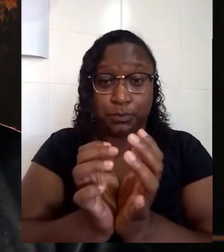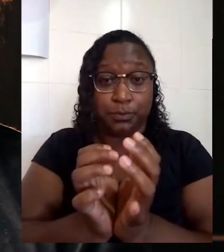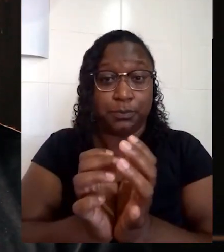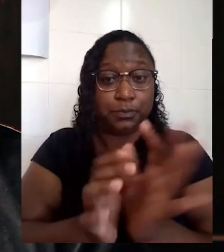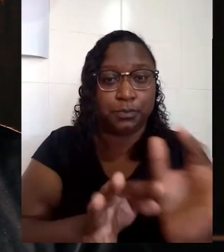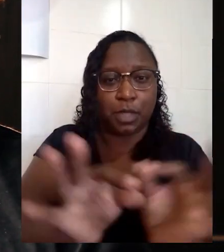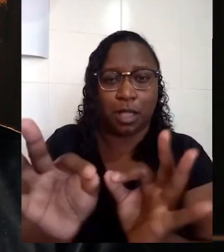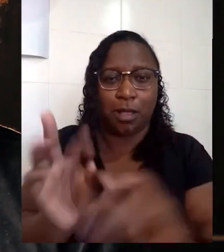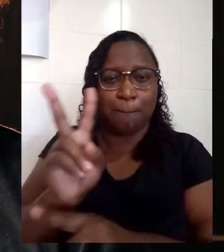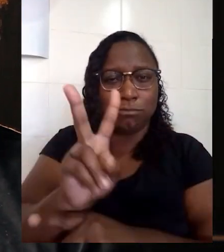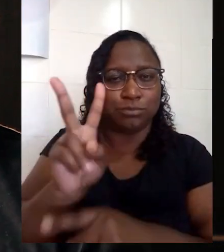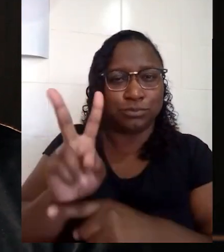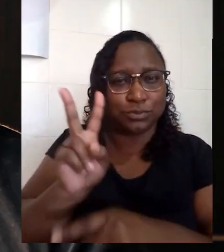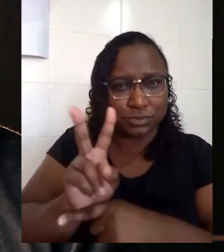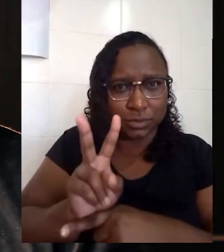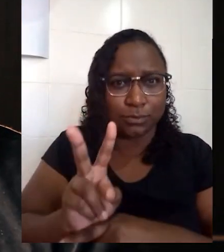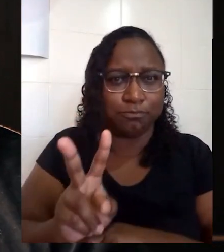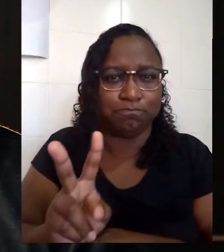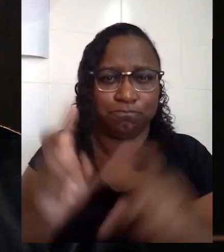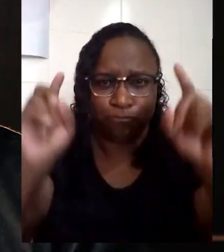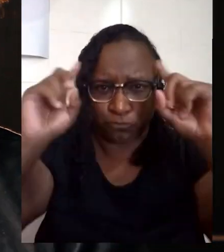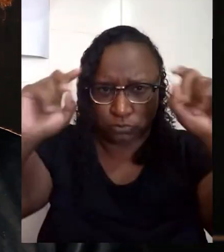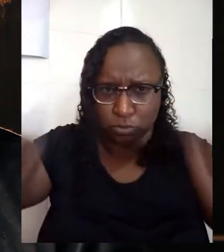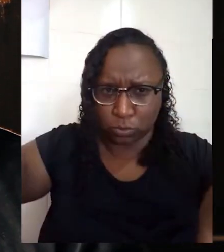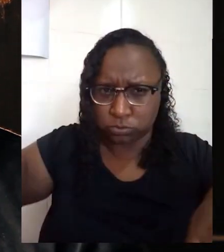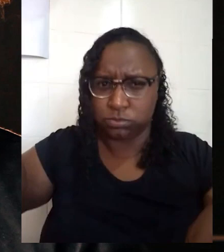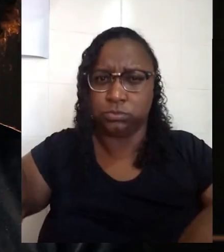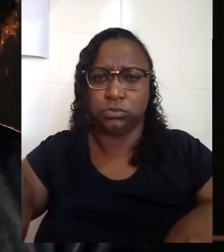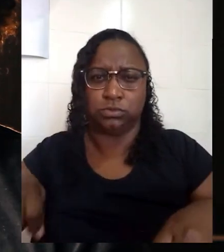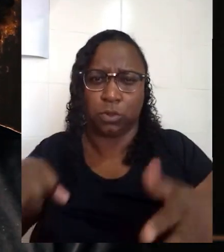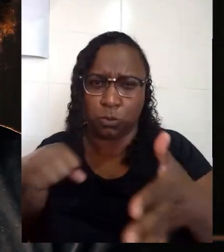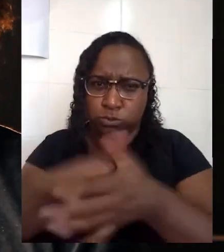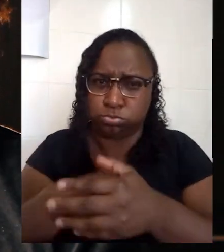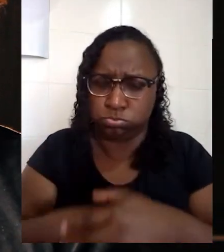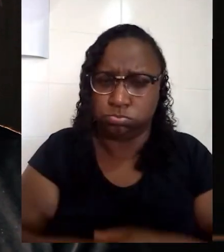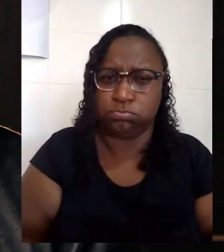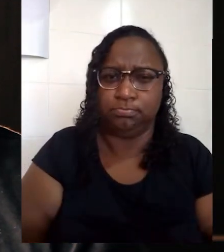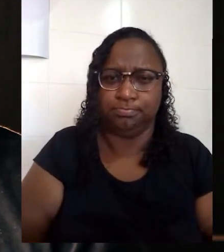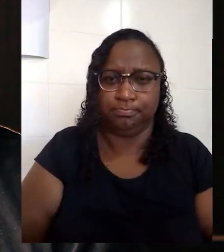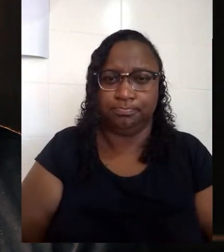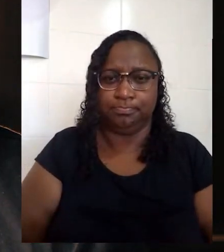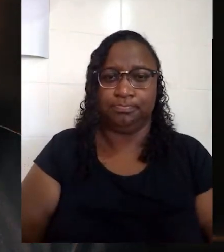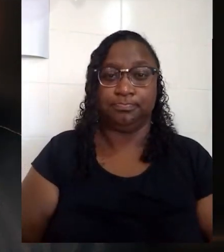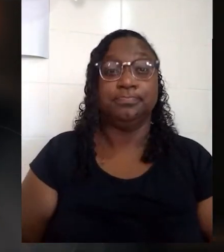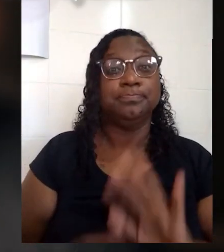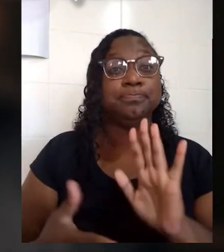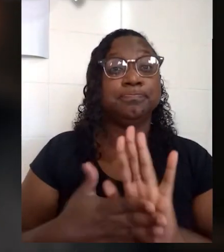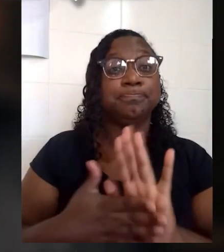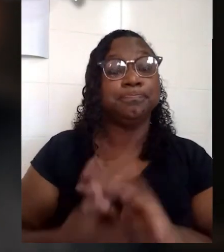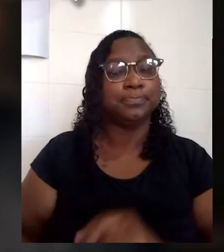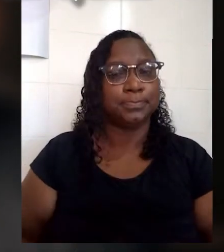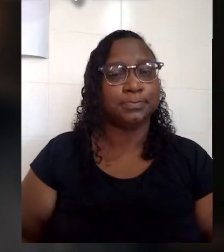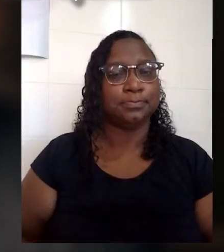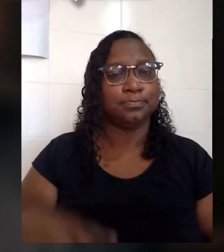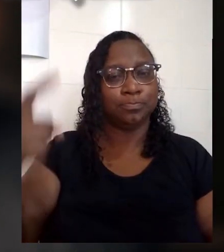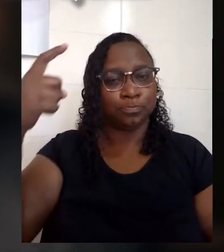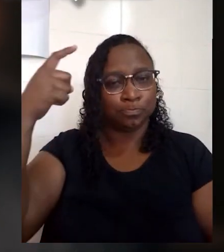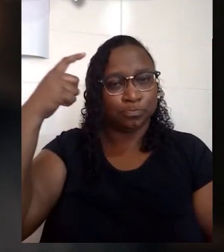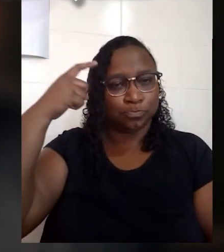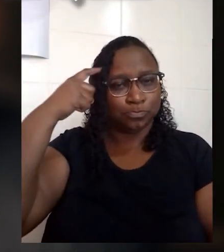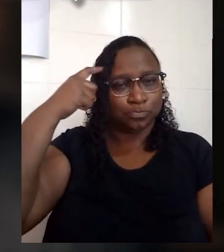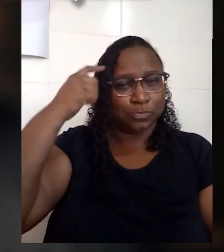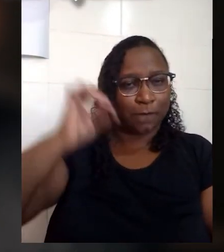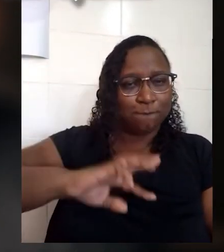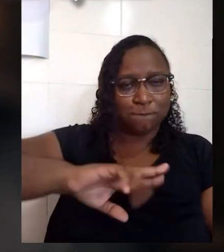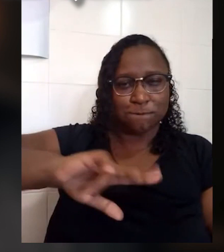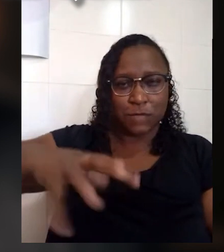combater a discriminação, a violência e o abuso. Para isso, propõem Conscientizar de várias formas,